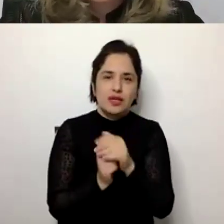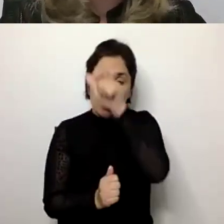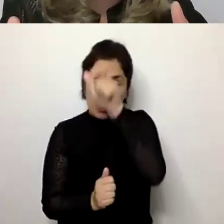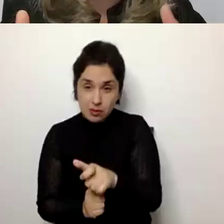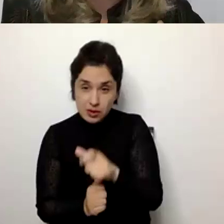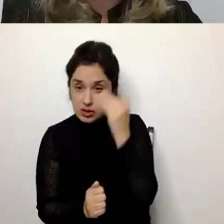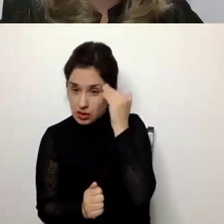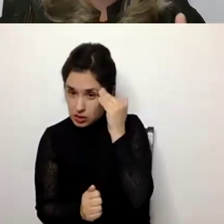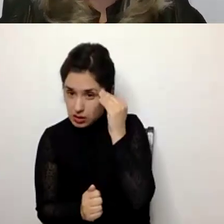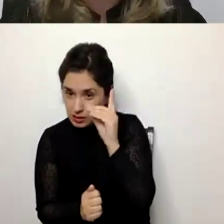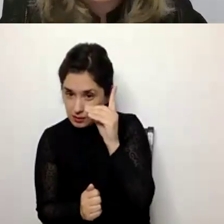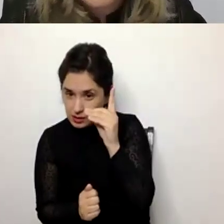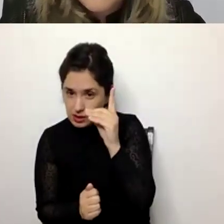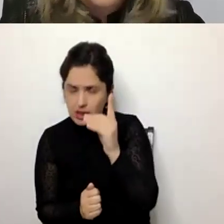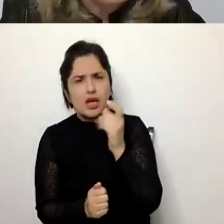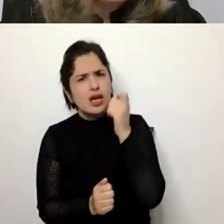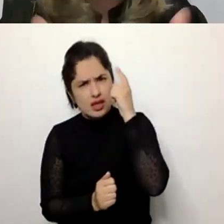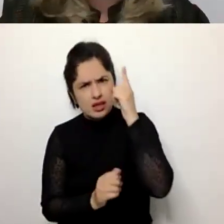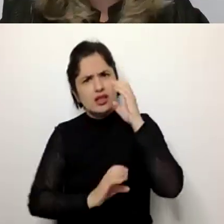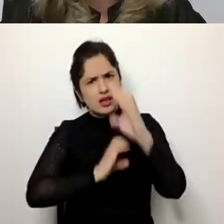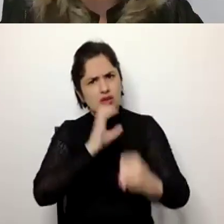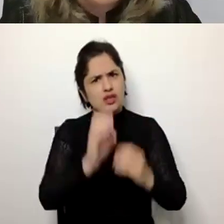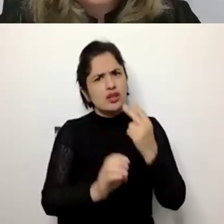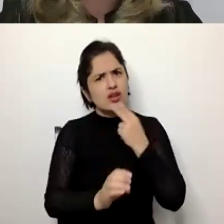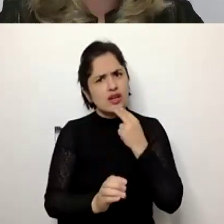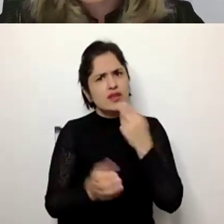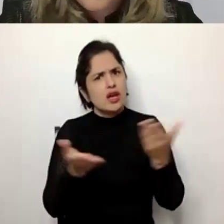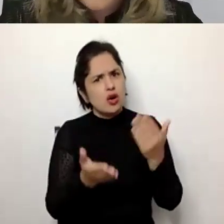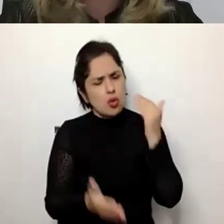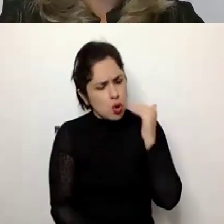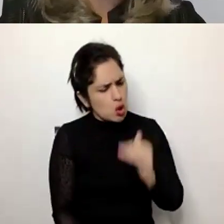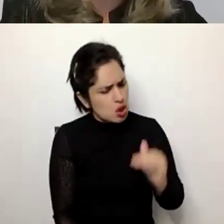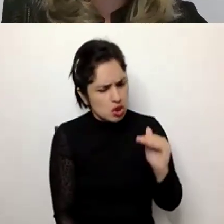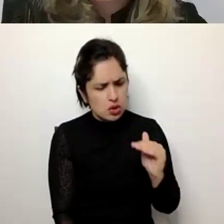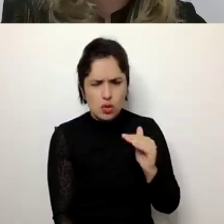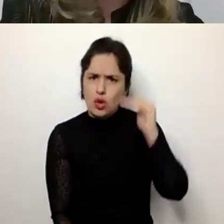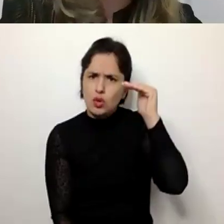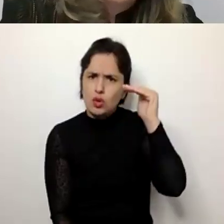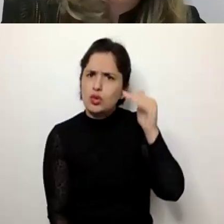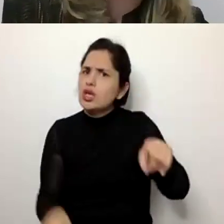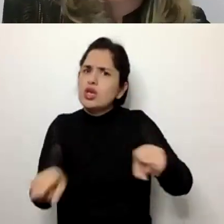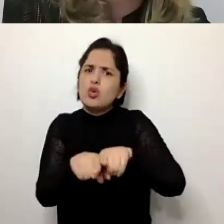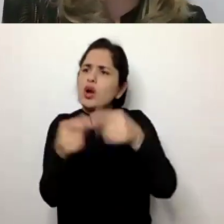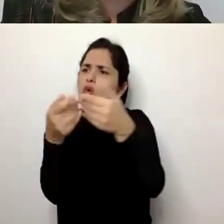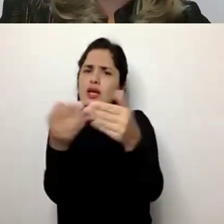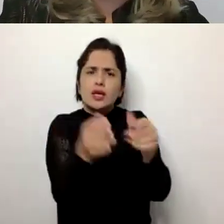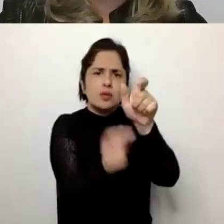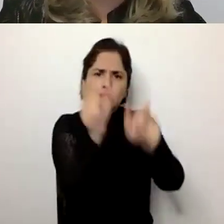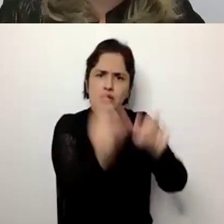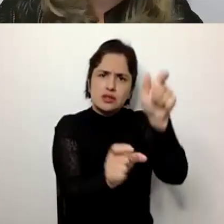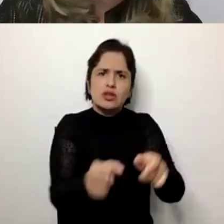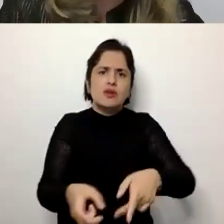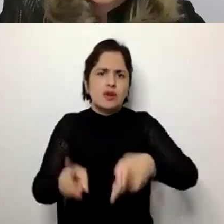deficiência vivencie os ciclos da vida como qualquer outra pessoa, isso vai possibilitar um melhor